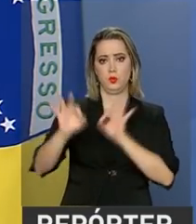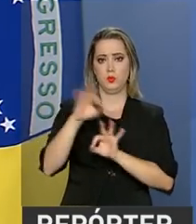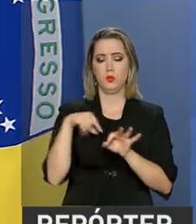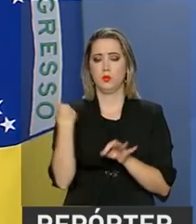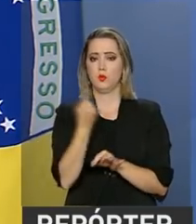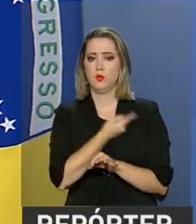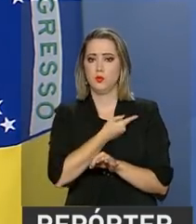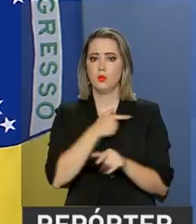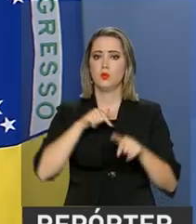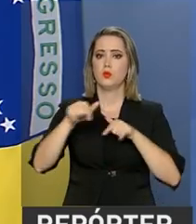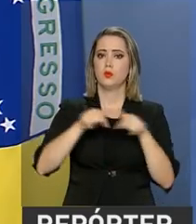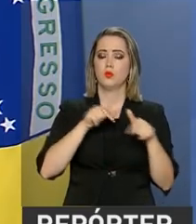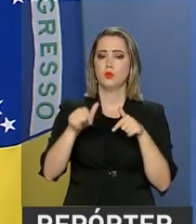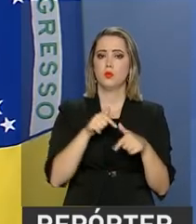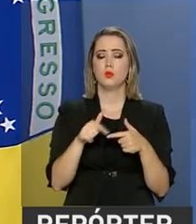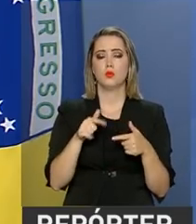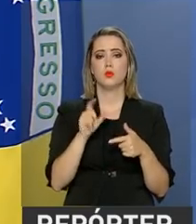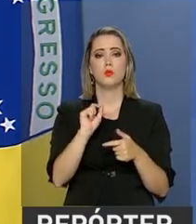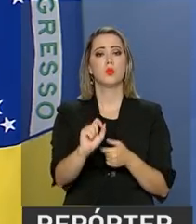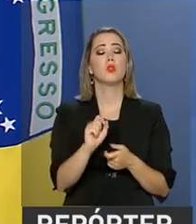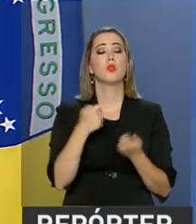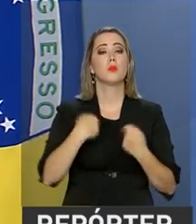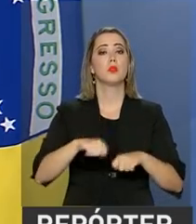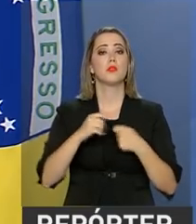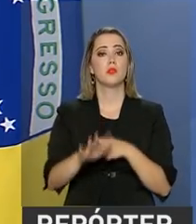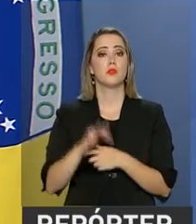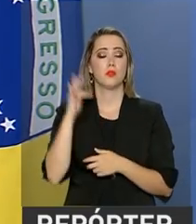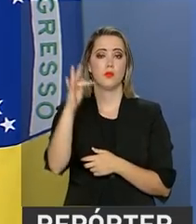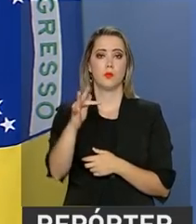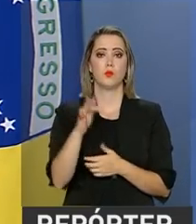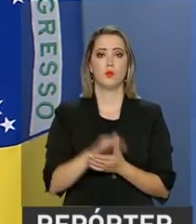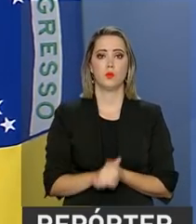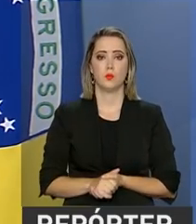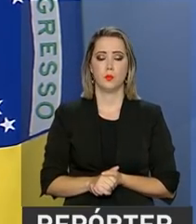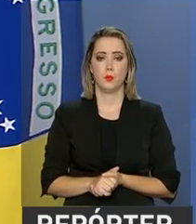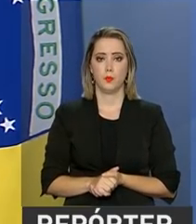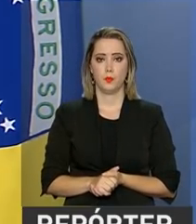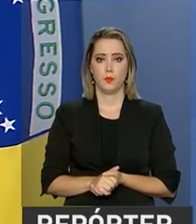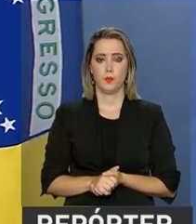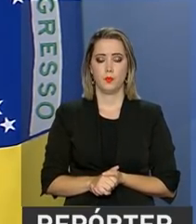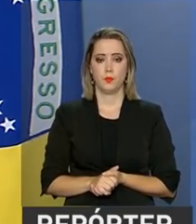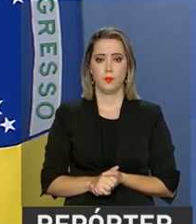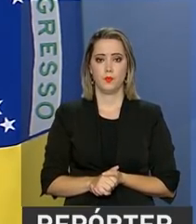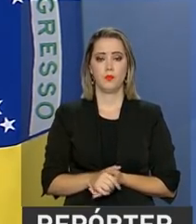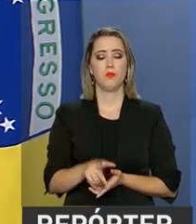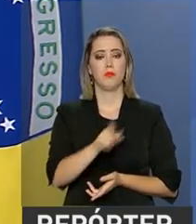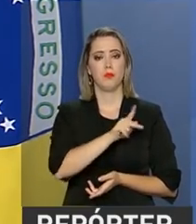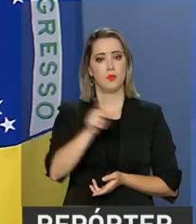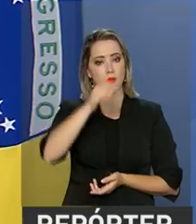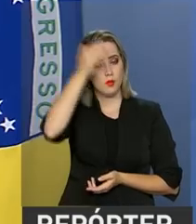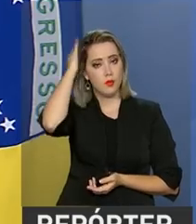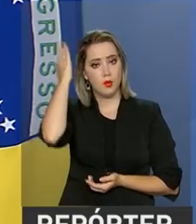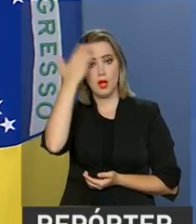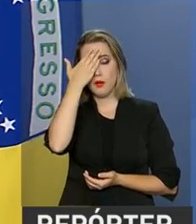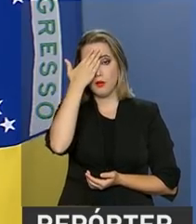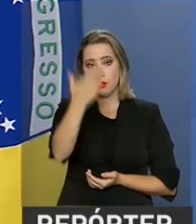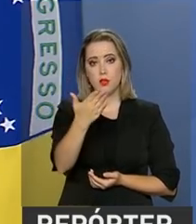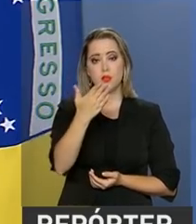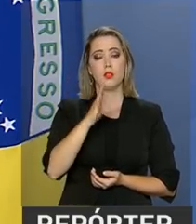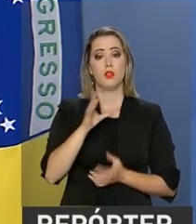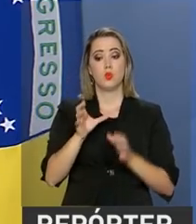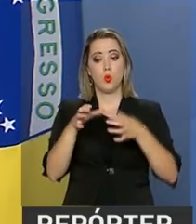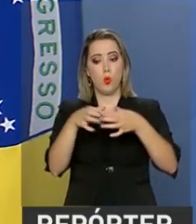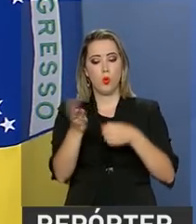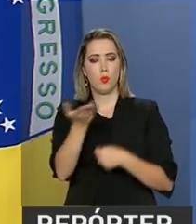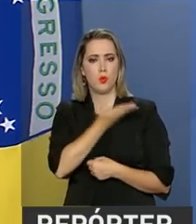trabalho para as exigências do futuro. O presidente Michel Temer agradece a base de